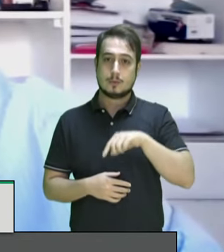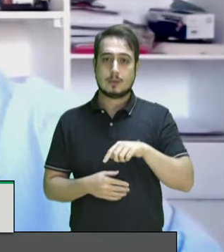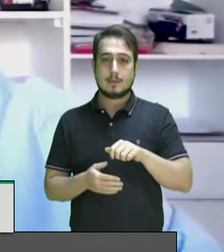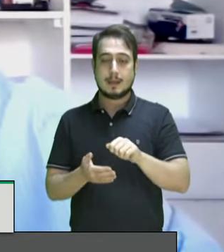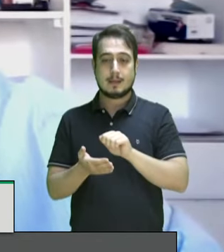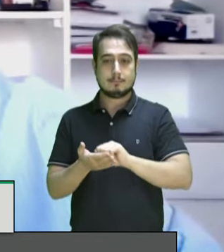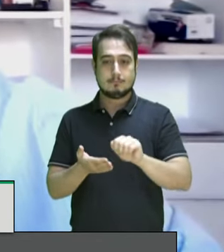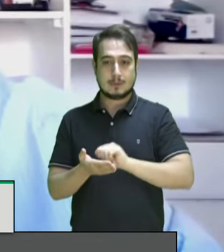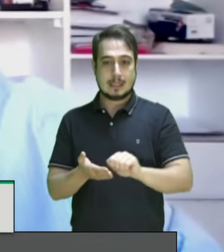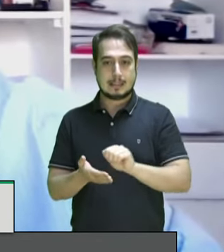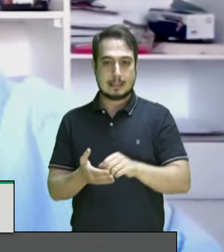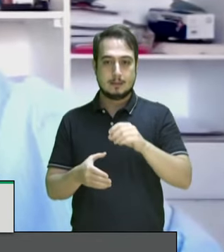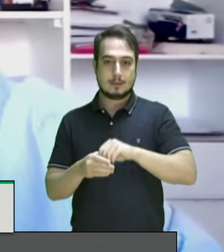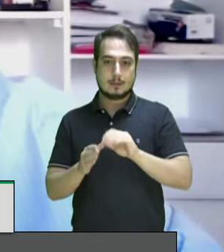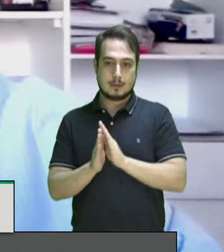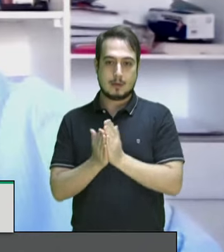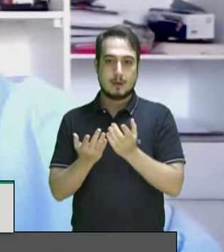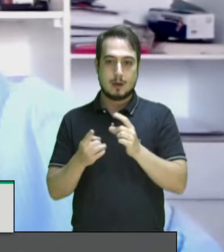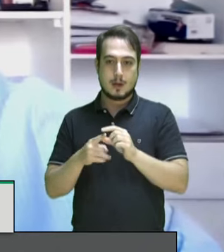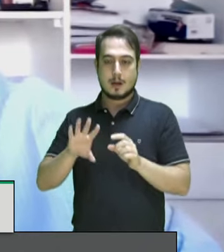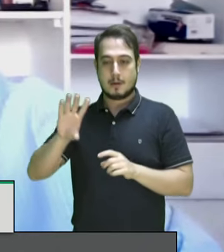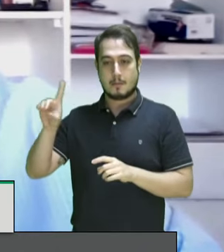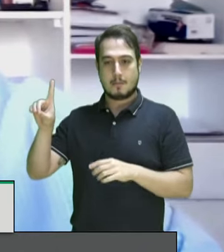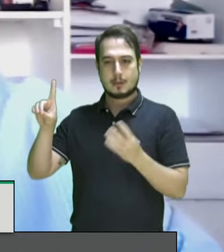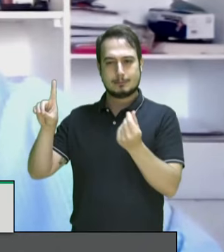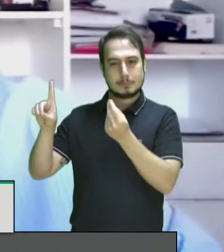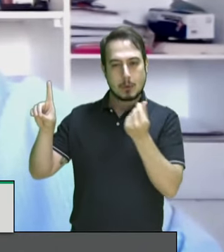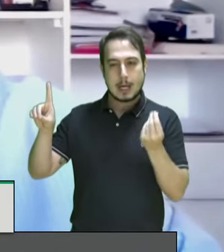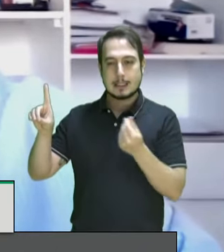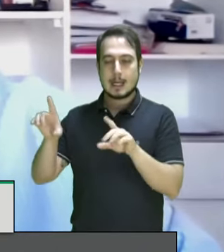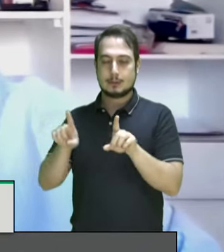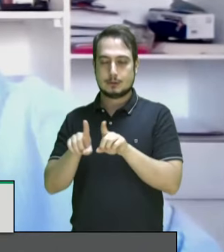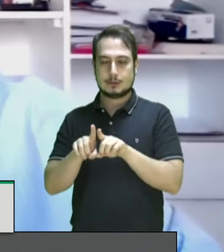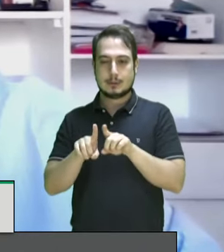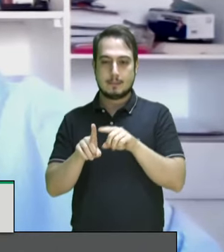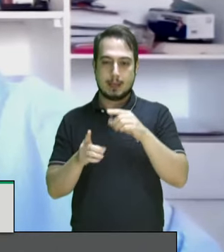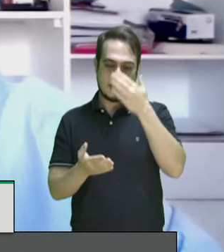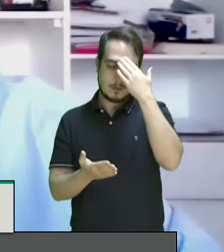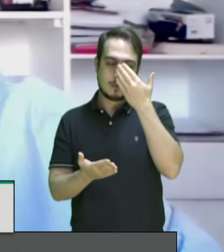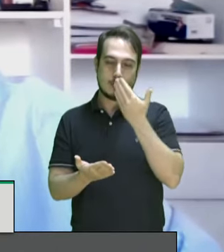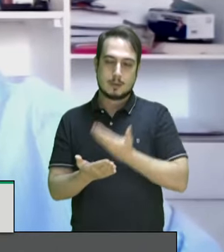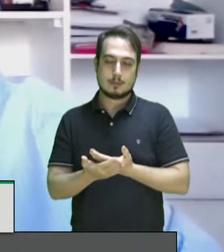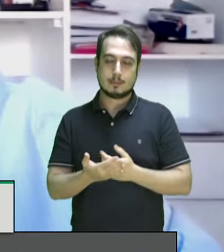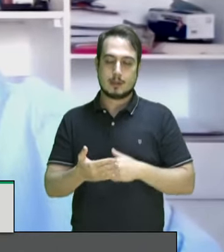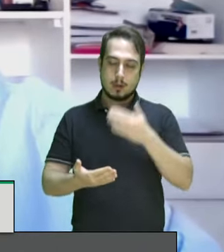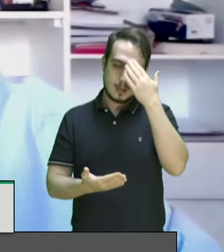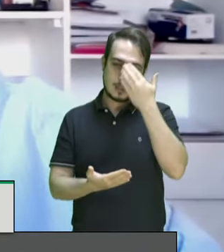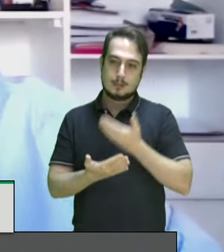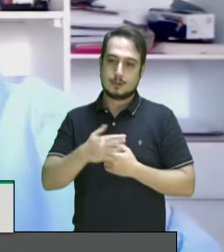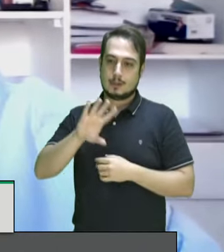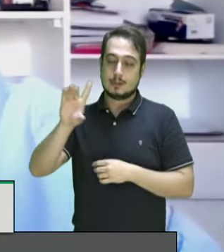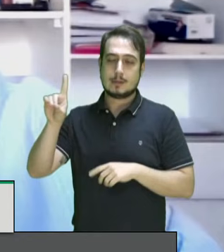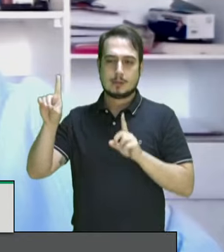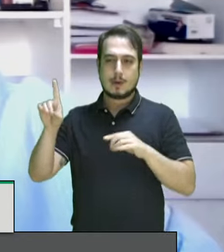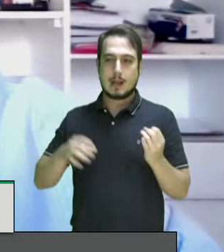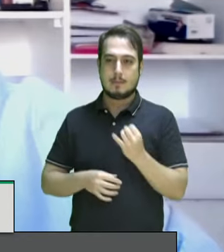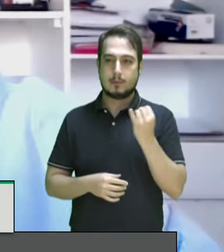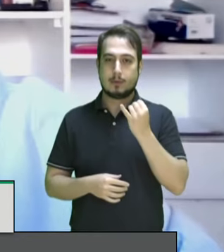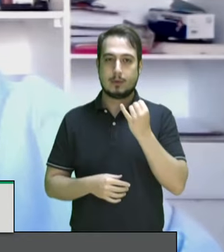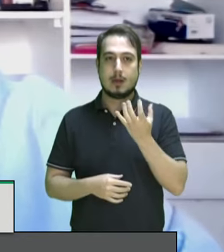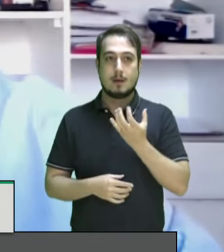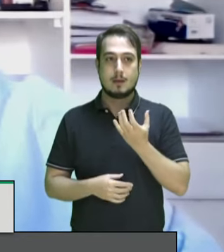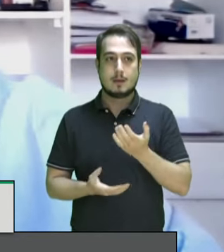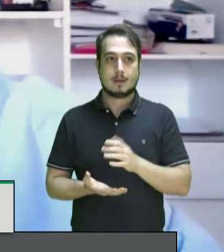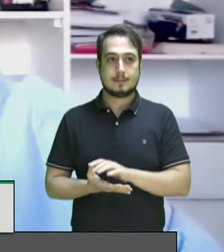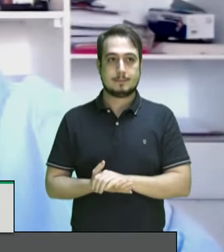escrituras, o que mostra a sua qualidade também como cristão comprometido e engajado. Isso é muito importante. Eu quero